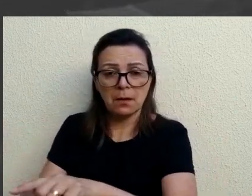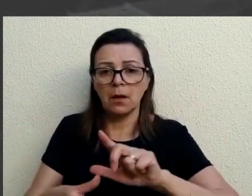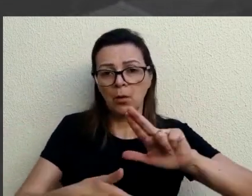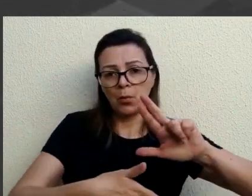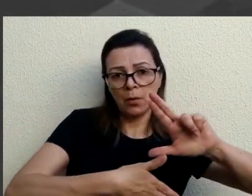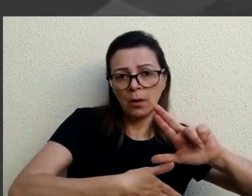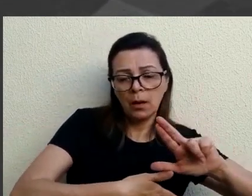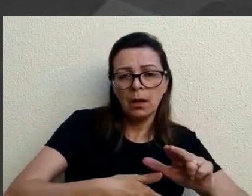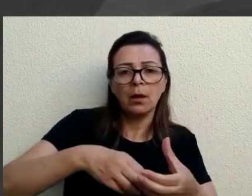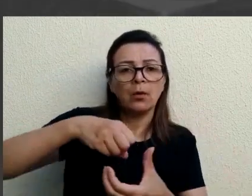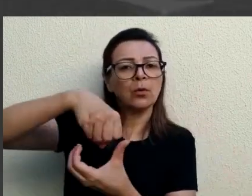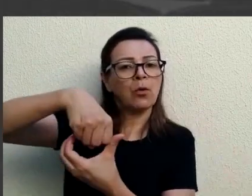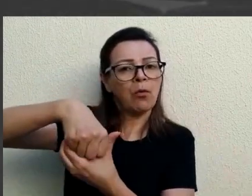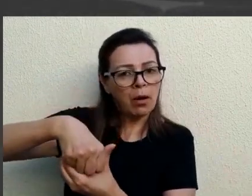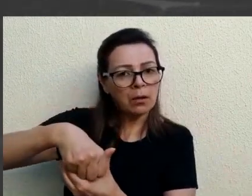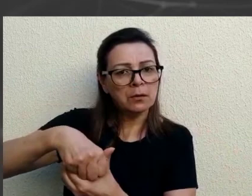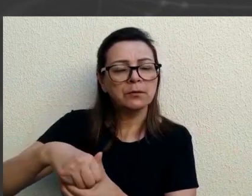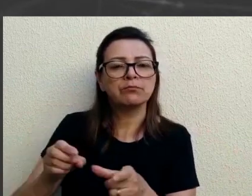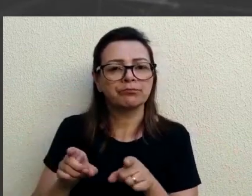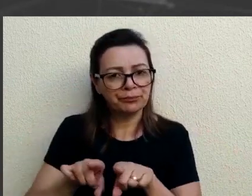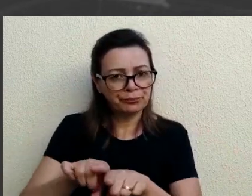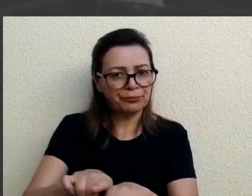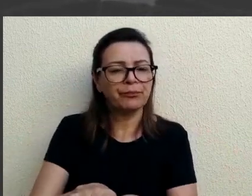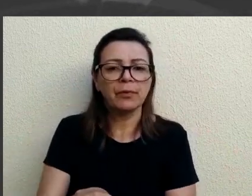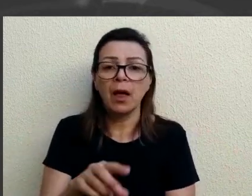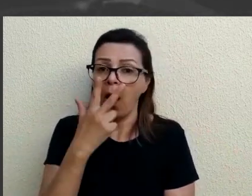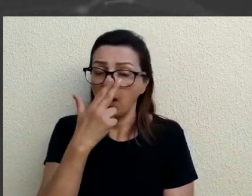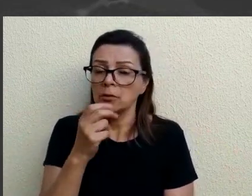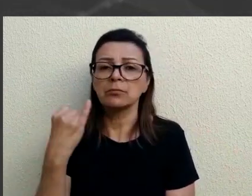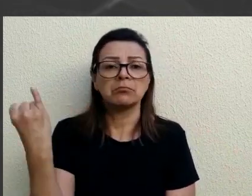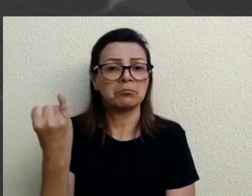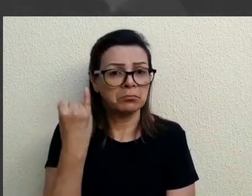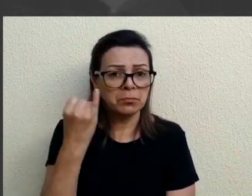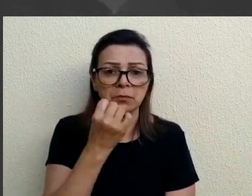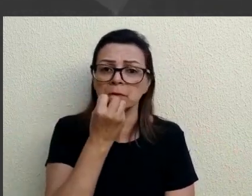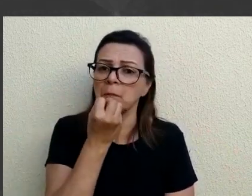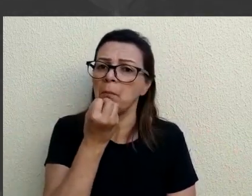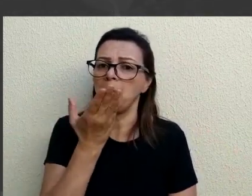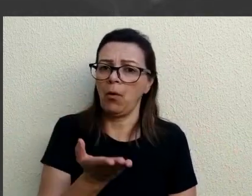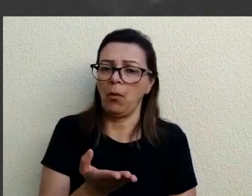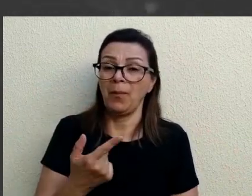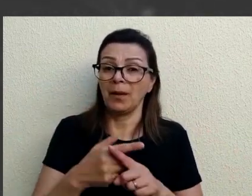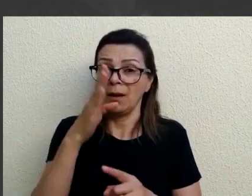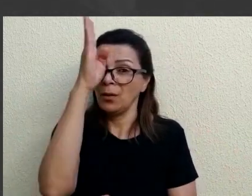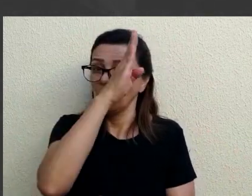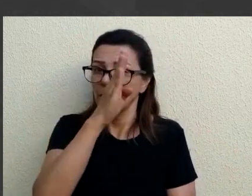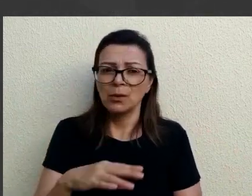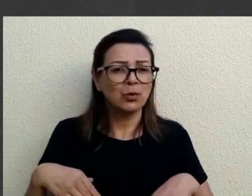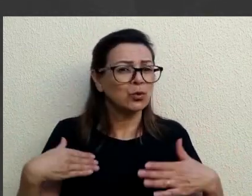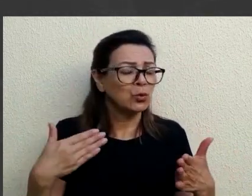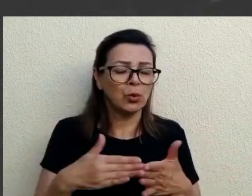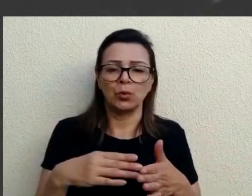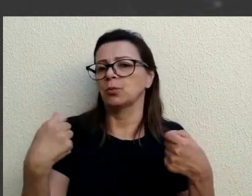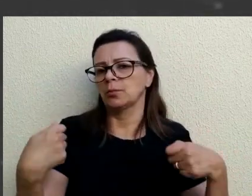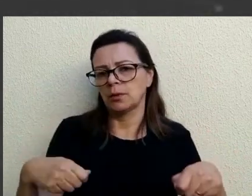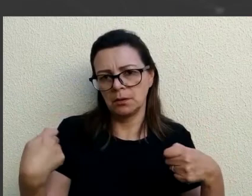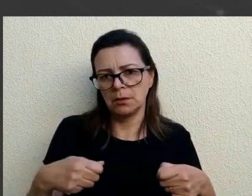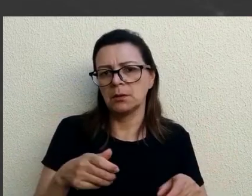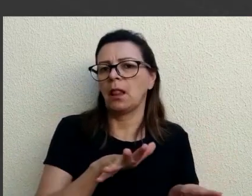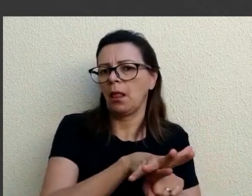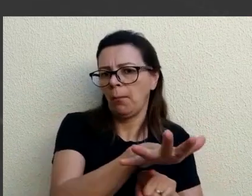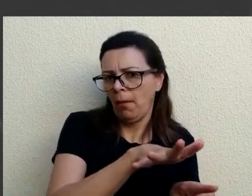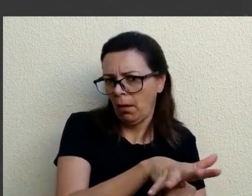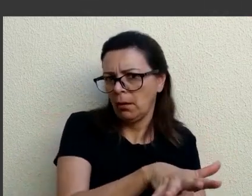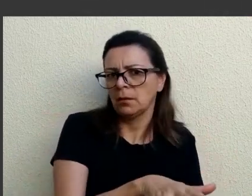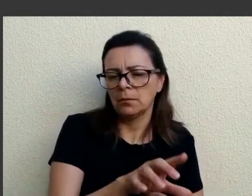instituições, e a gente acredita que vai ser muito bom, porque o Brasil inteiro está com demanda para diagnóstico,